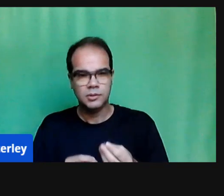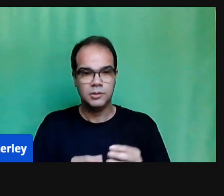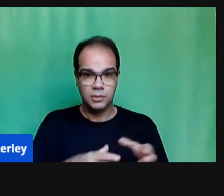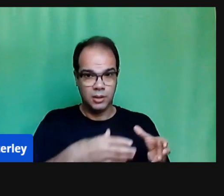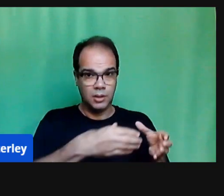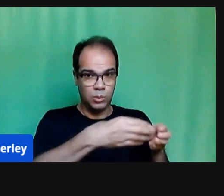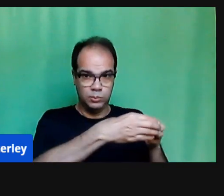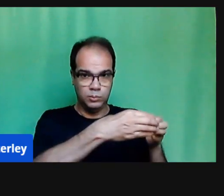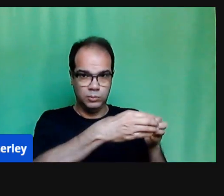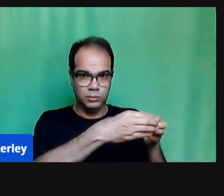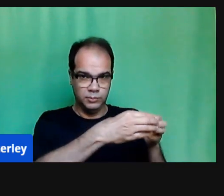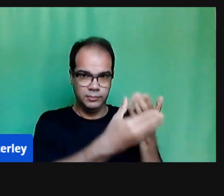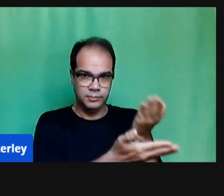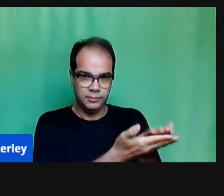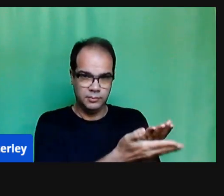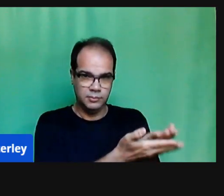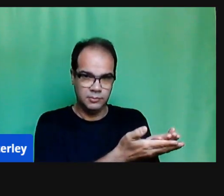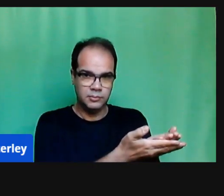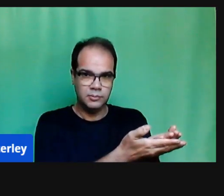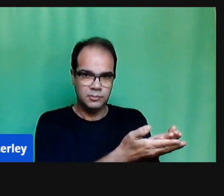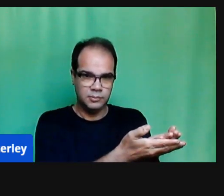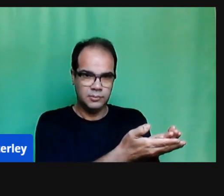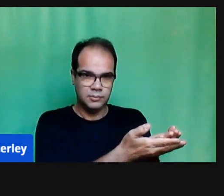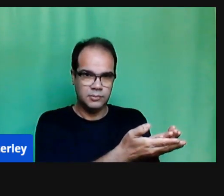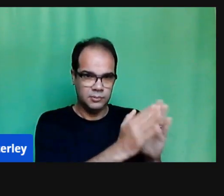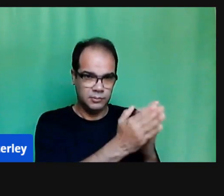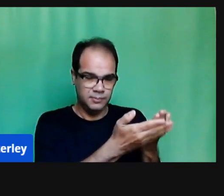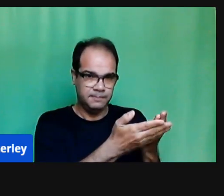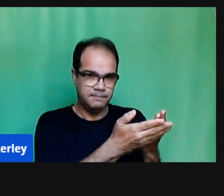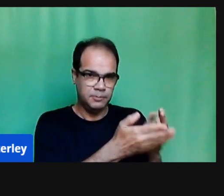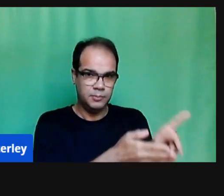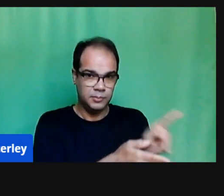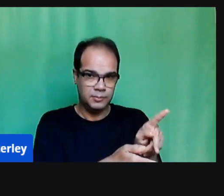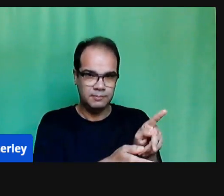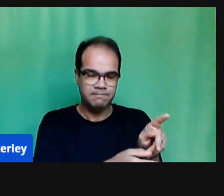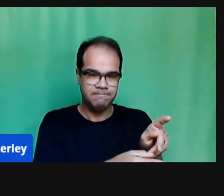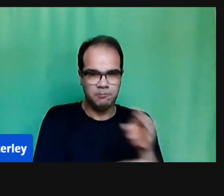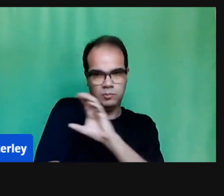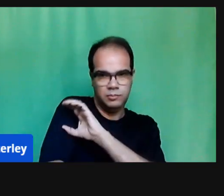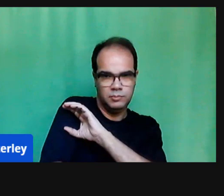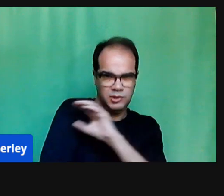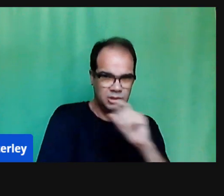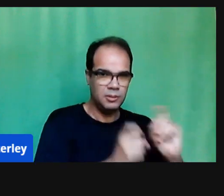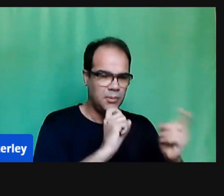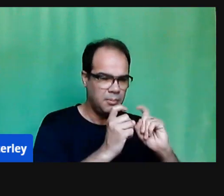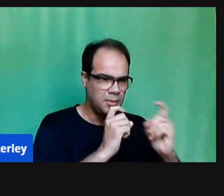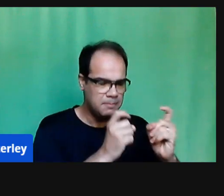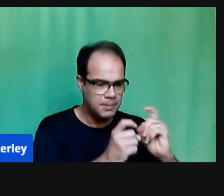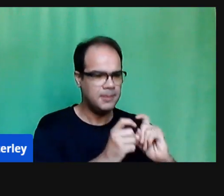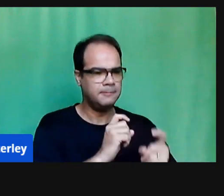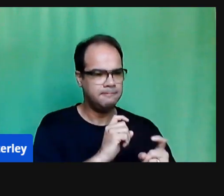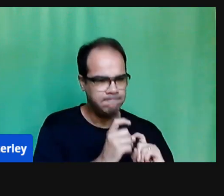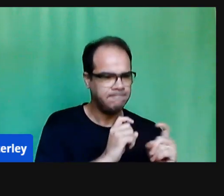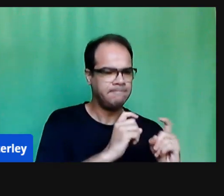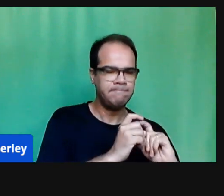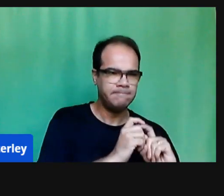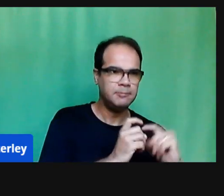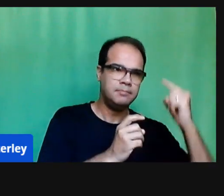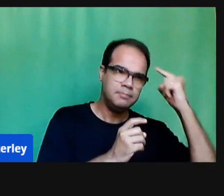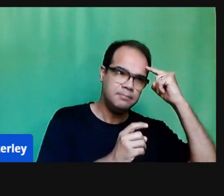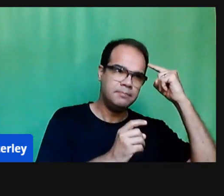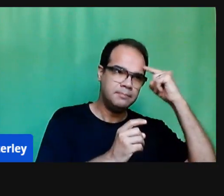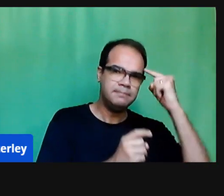estar vinculados a essas famílias, não podíamos perder o vínculo. Nós precisávamos levar em consideração a realidade dessas